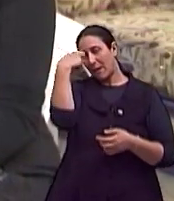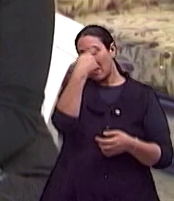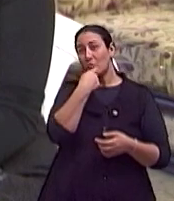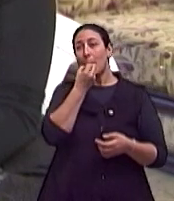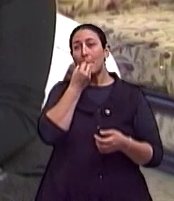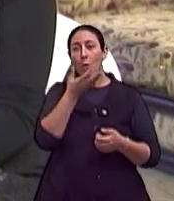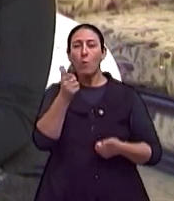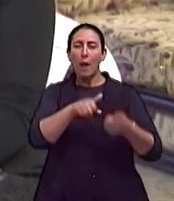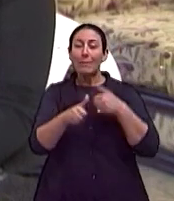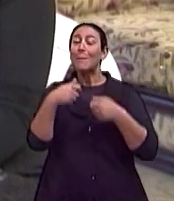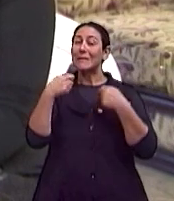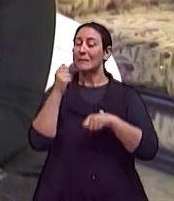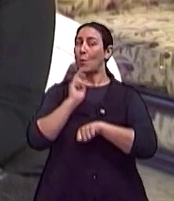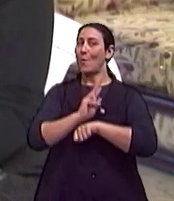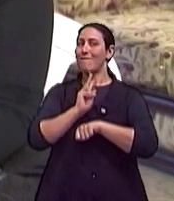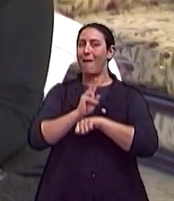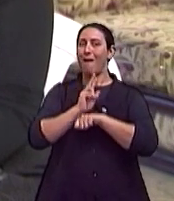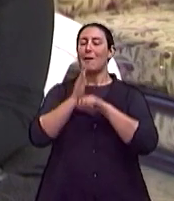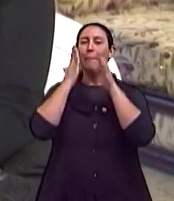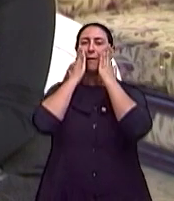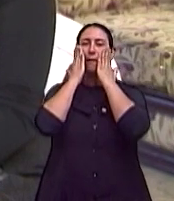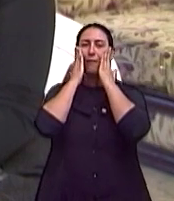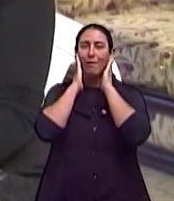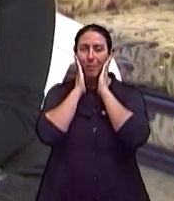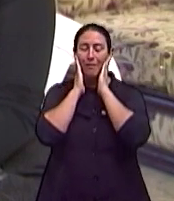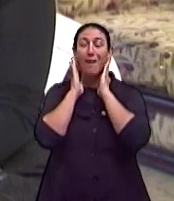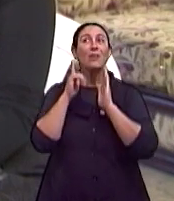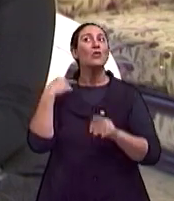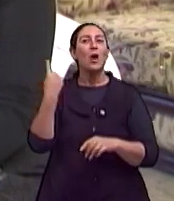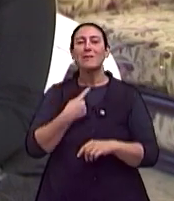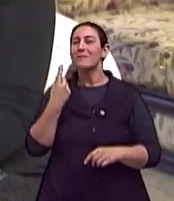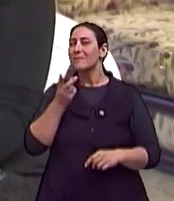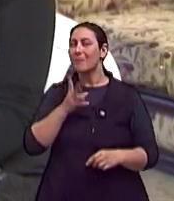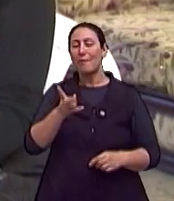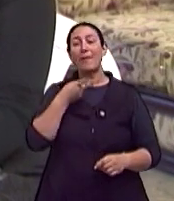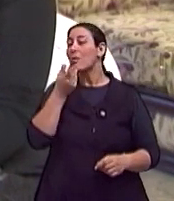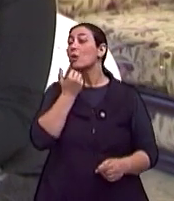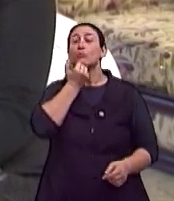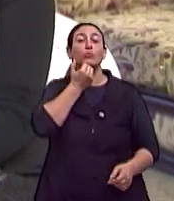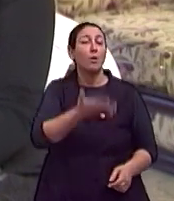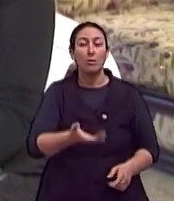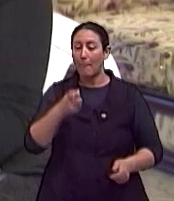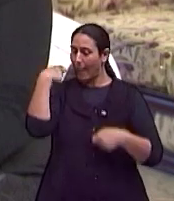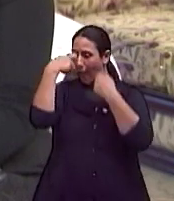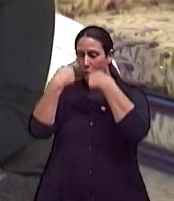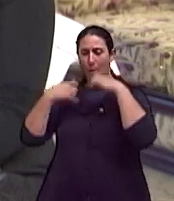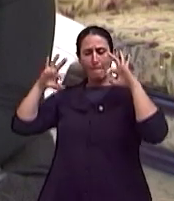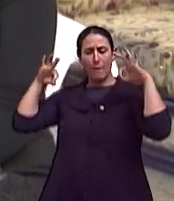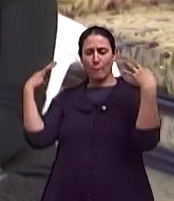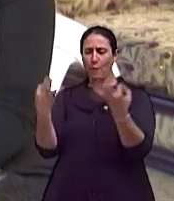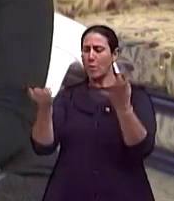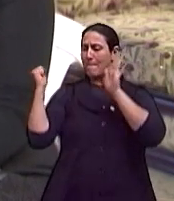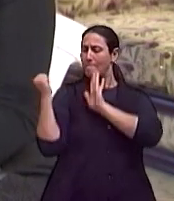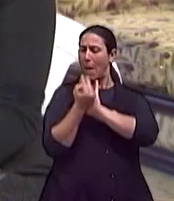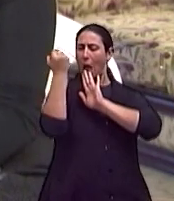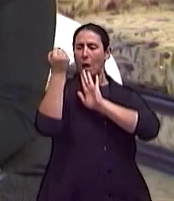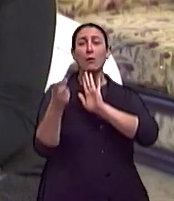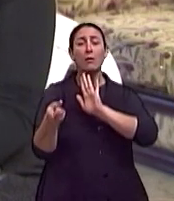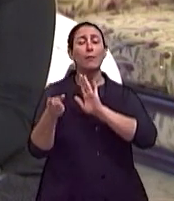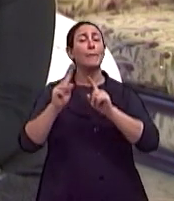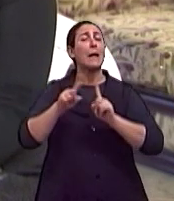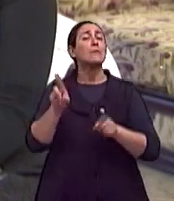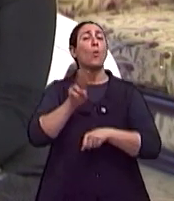é ter uma pele bem cuidada, né? A gente frisa muito que não adianta ter a melhor maquiagem do mundo e não ter uma pele bem cuidada.